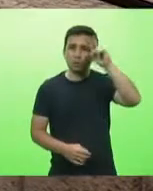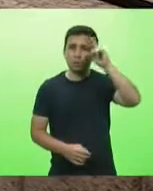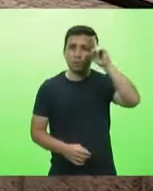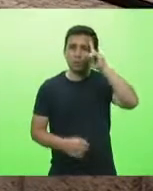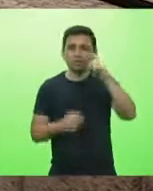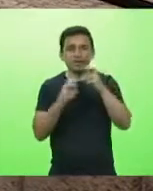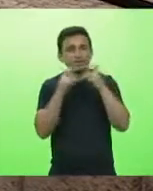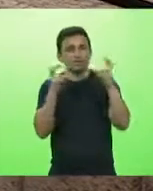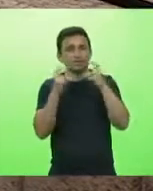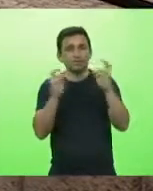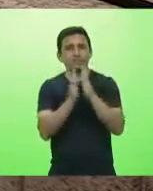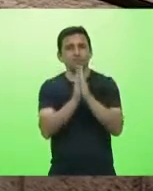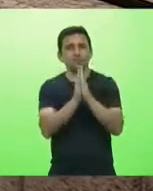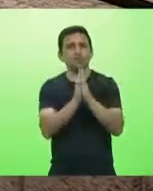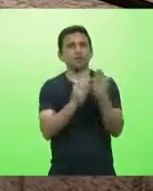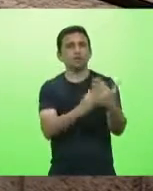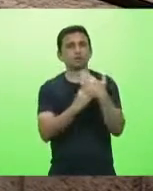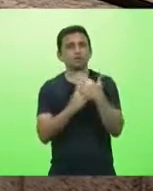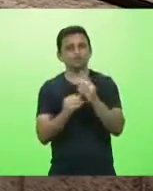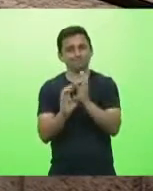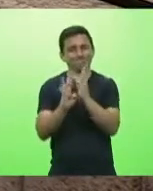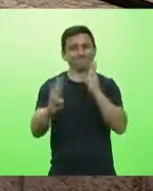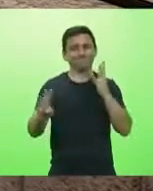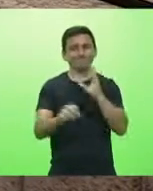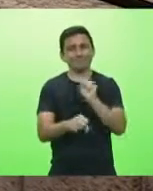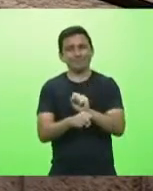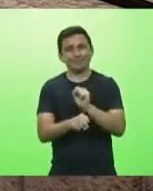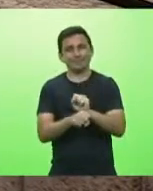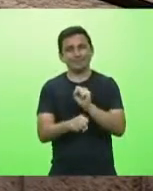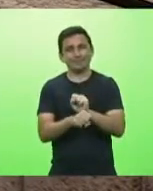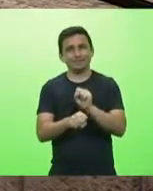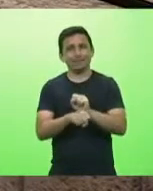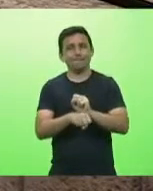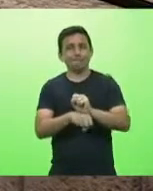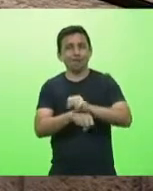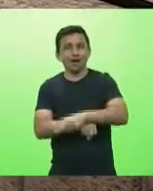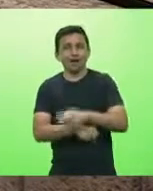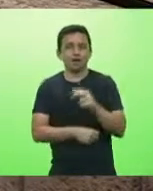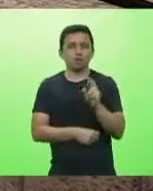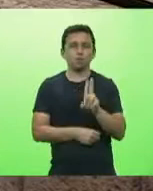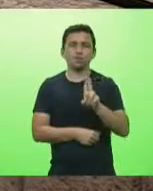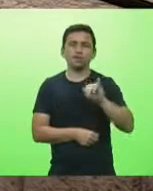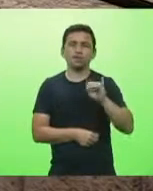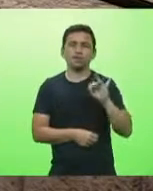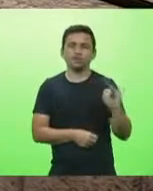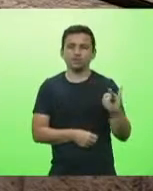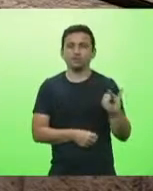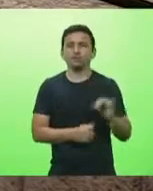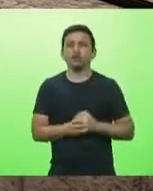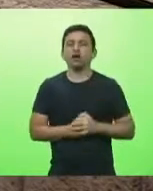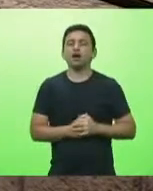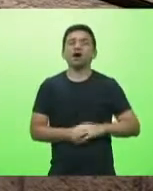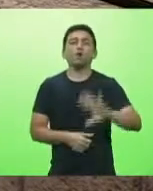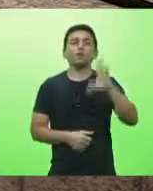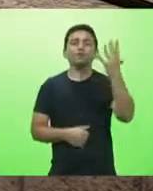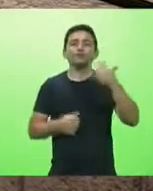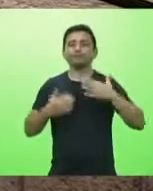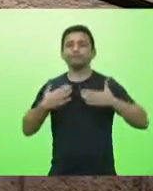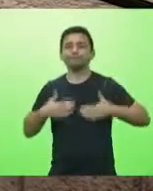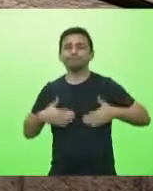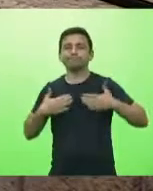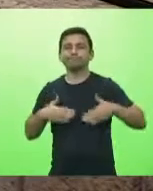socorro porque estão na fila aguardando por vagas de UTI e o que houve então esse relaxamento